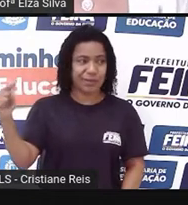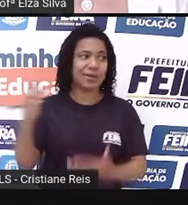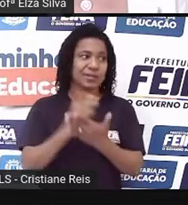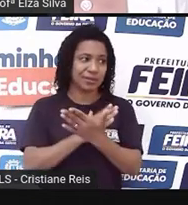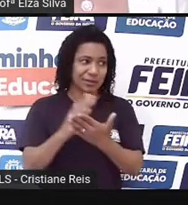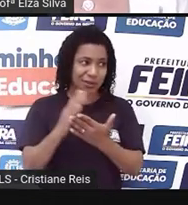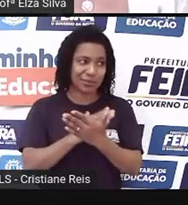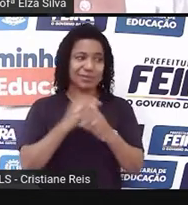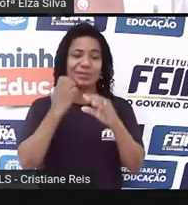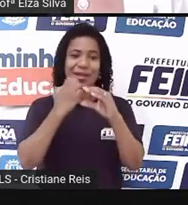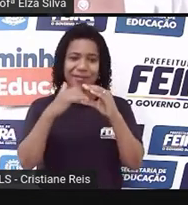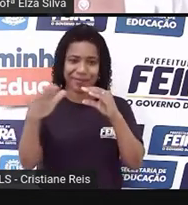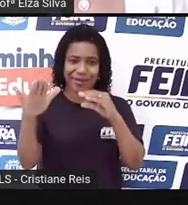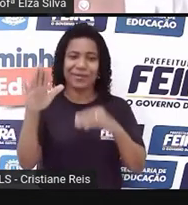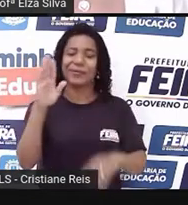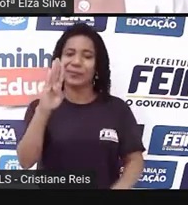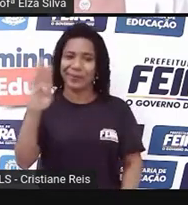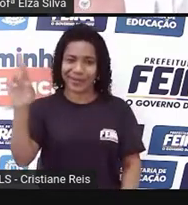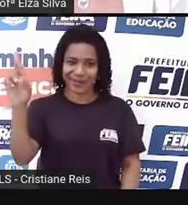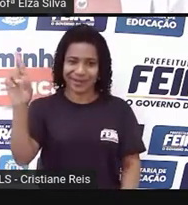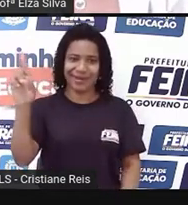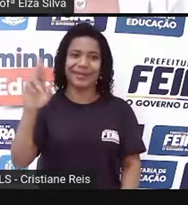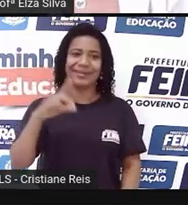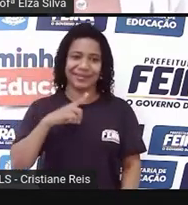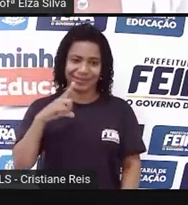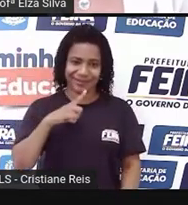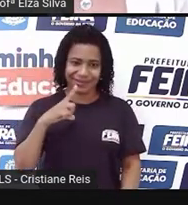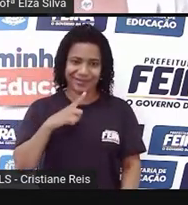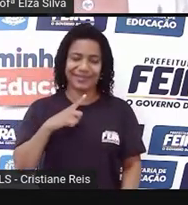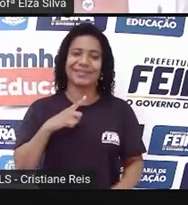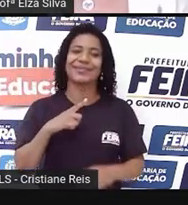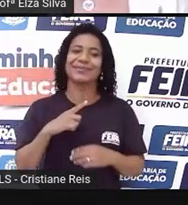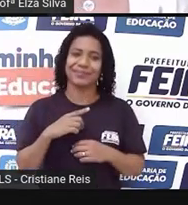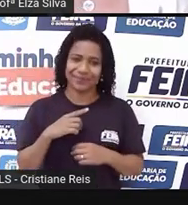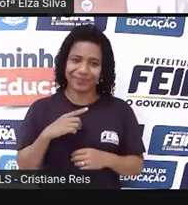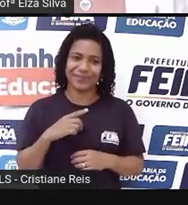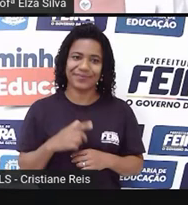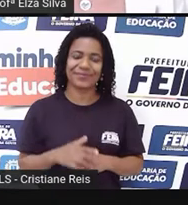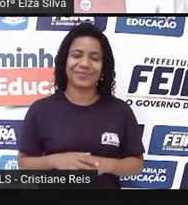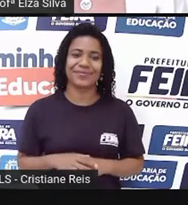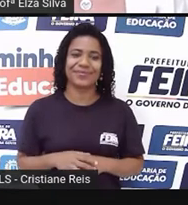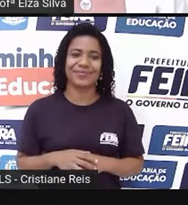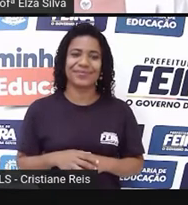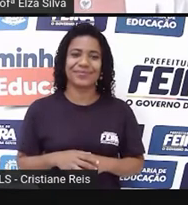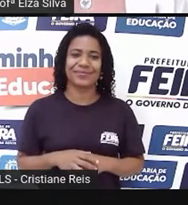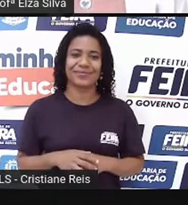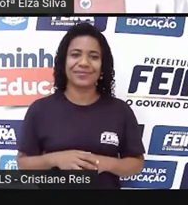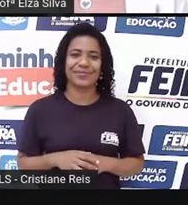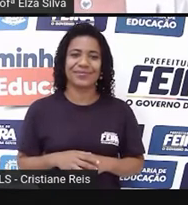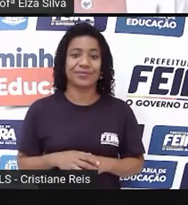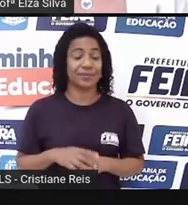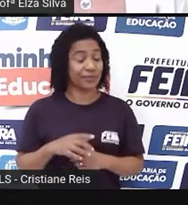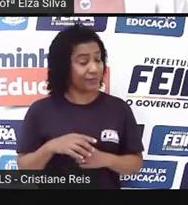-mails possuem, no final, o BR, que identifica o nome do país, Brasil. Com,